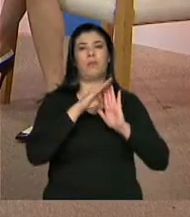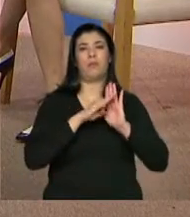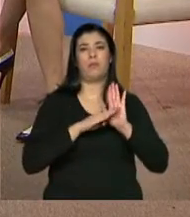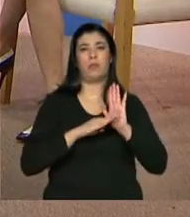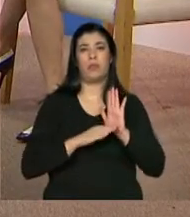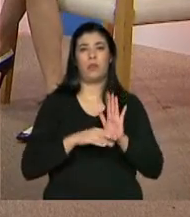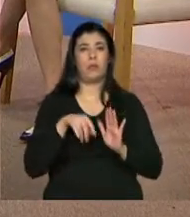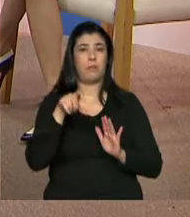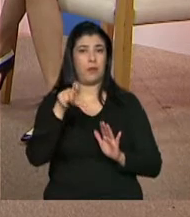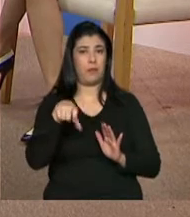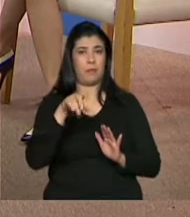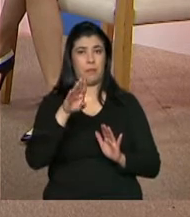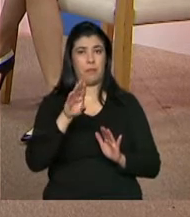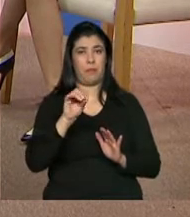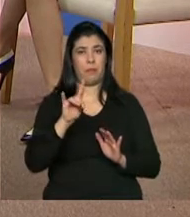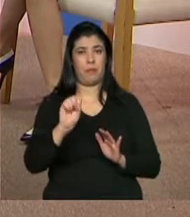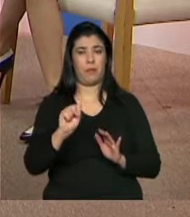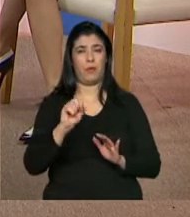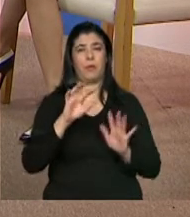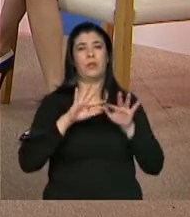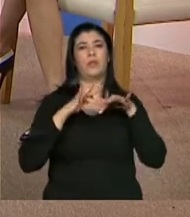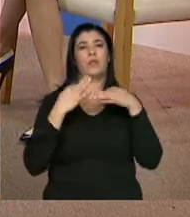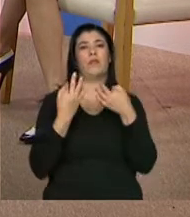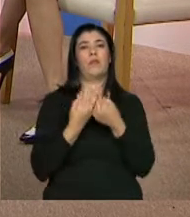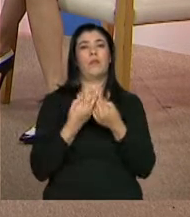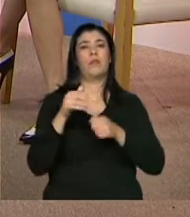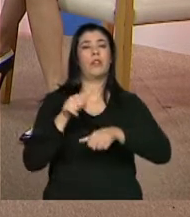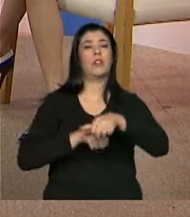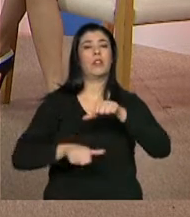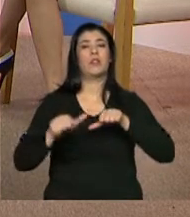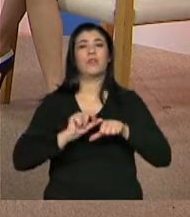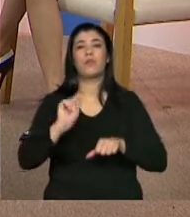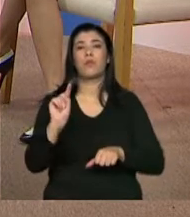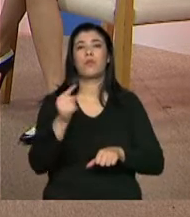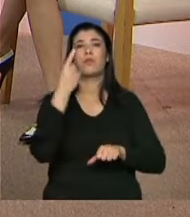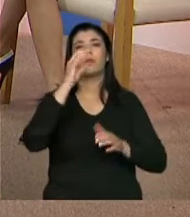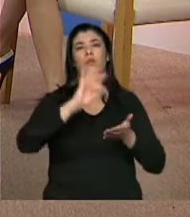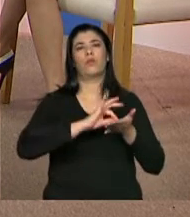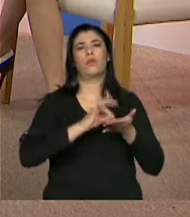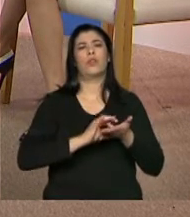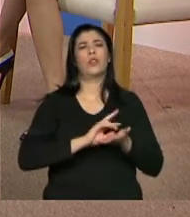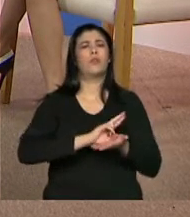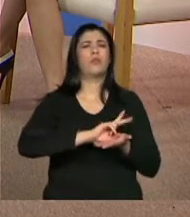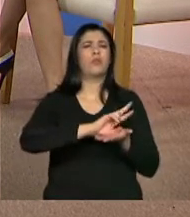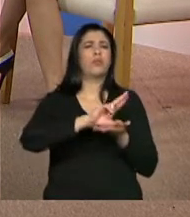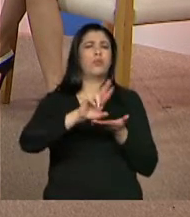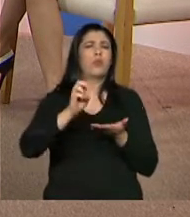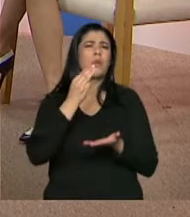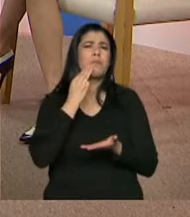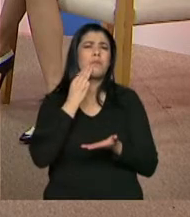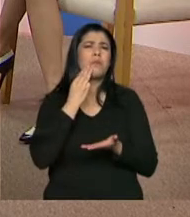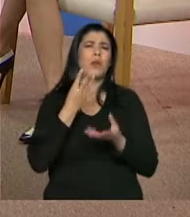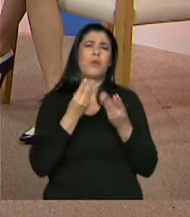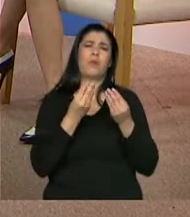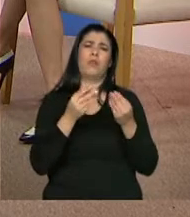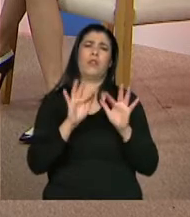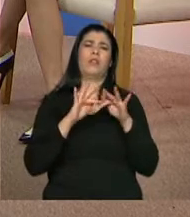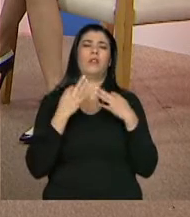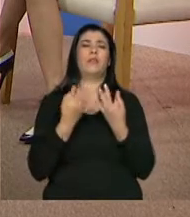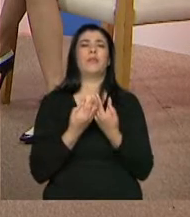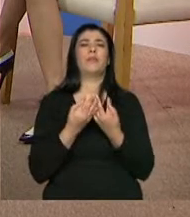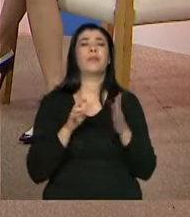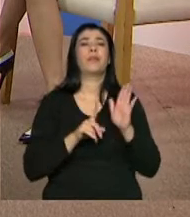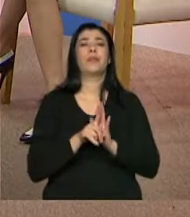utilizou o Cadastro Único. E aí ele virou um cadastro de milhões e milhões de famílias. Quer dizer, qual programa que não vai querer